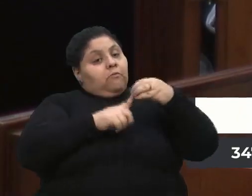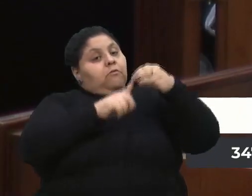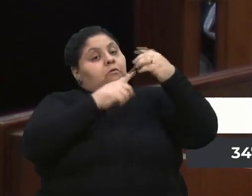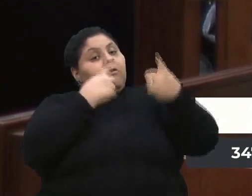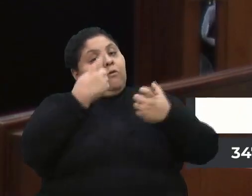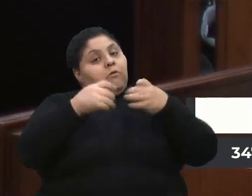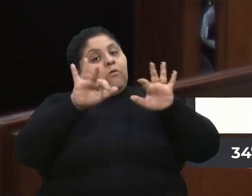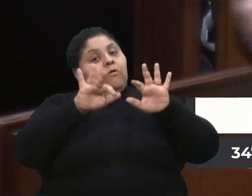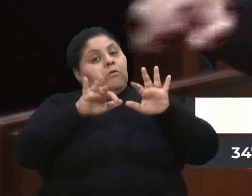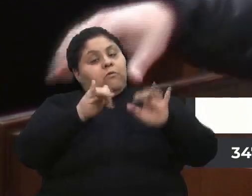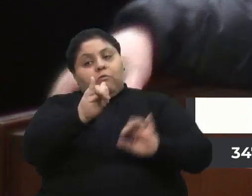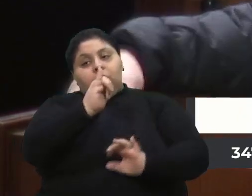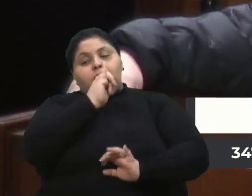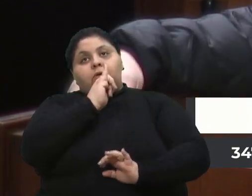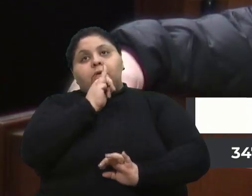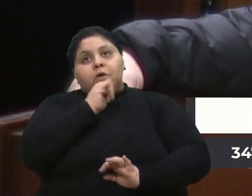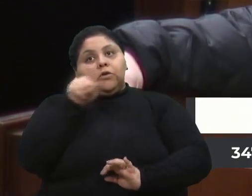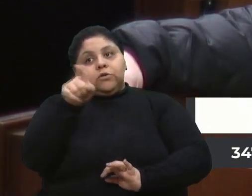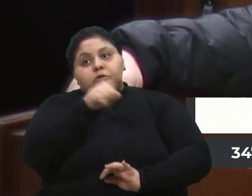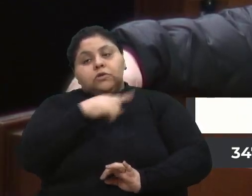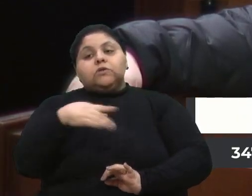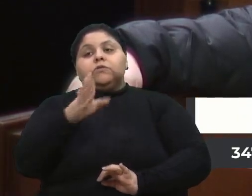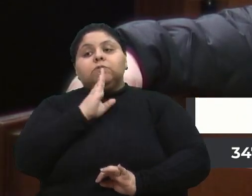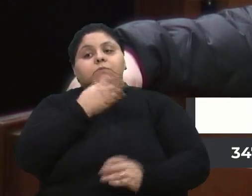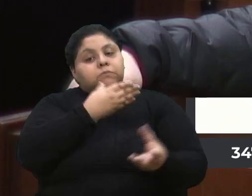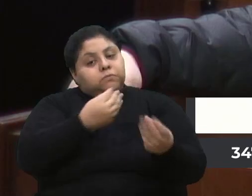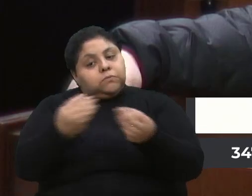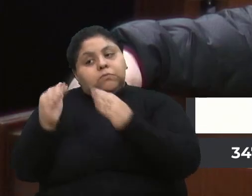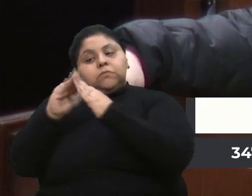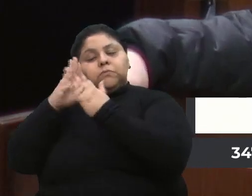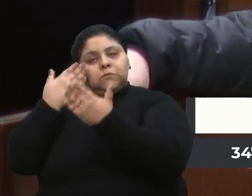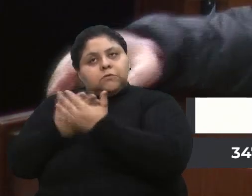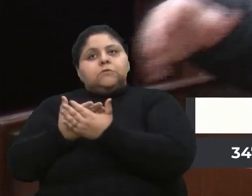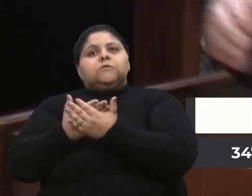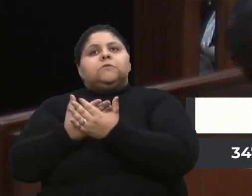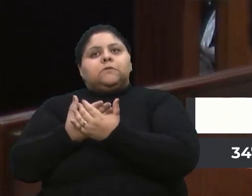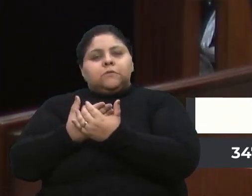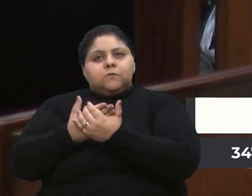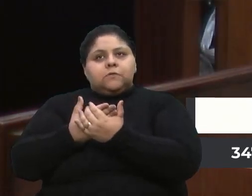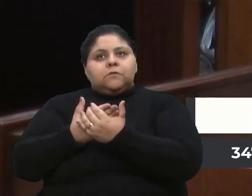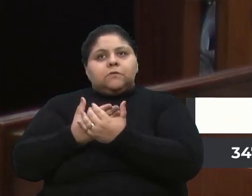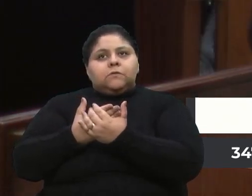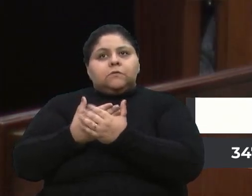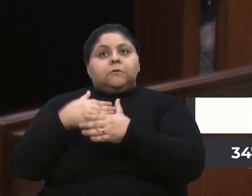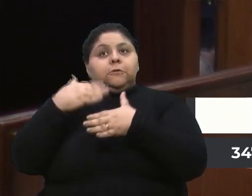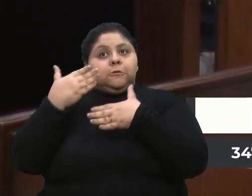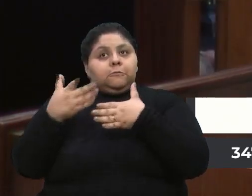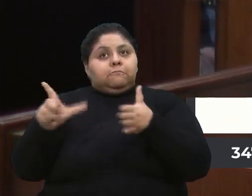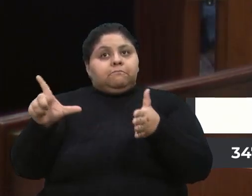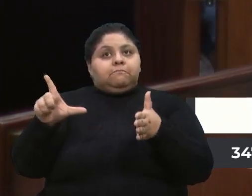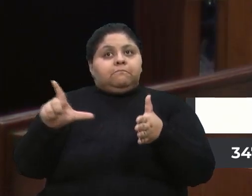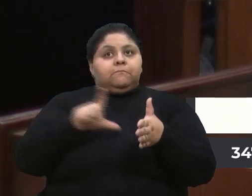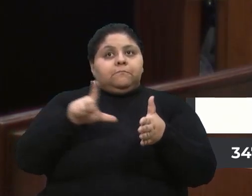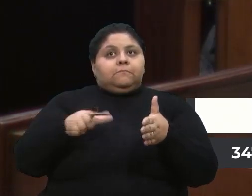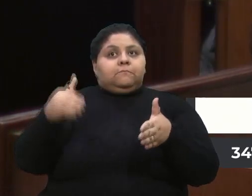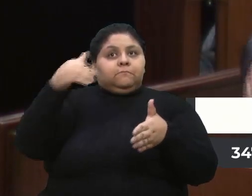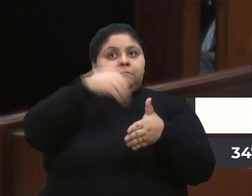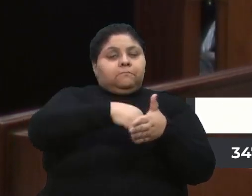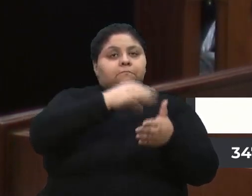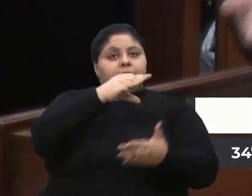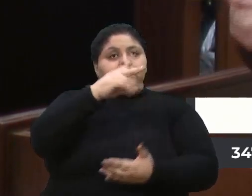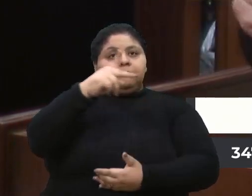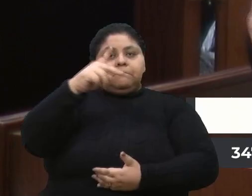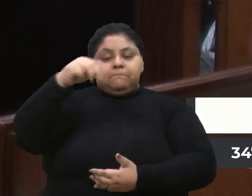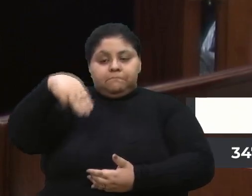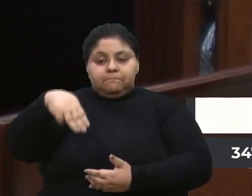o vereador Luxor conhece muito bem as escolas, que onde tem o CPM, que foi falado aqui pelo vereador Zanquim, que é